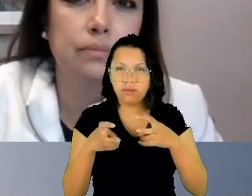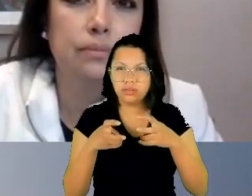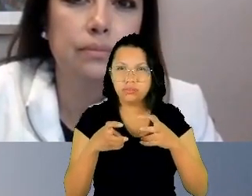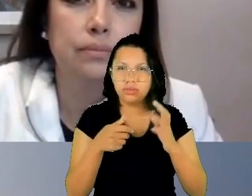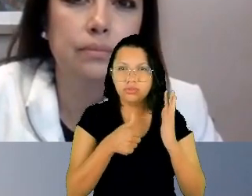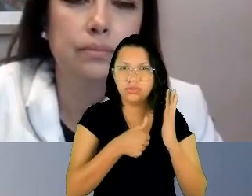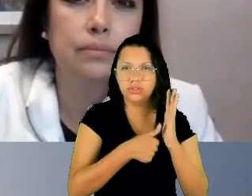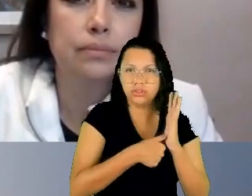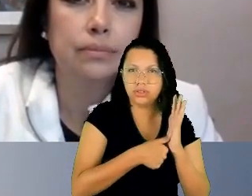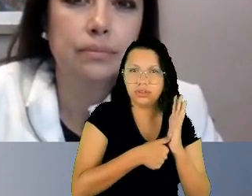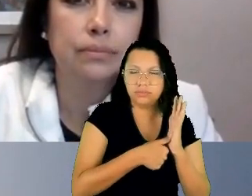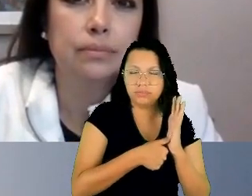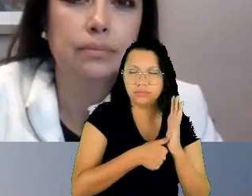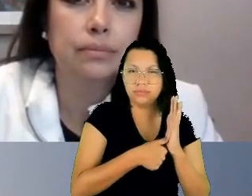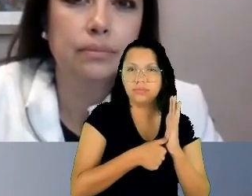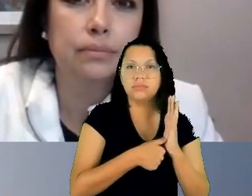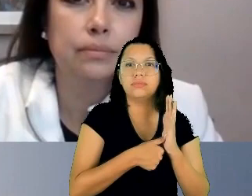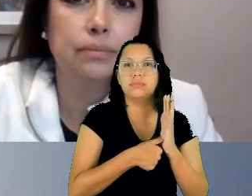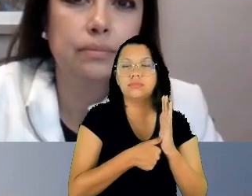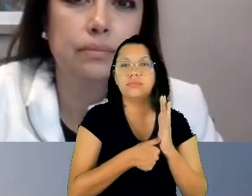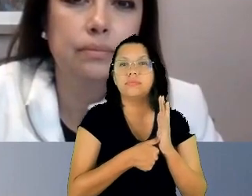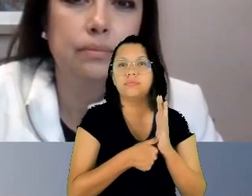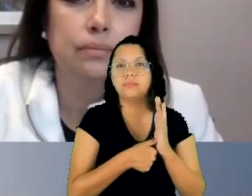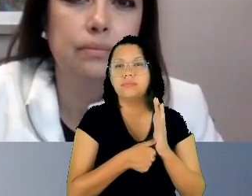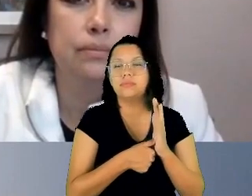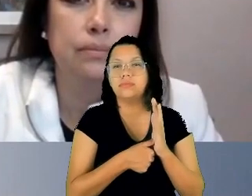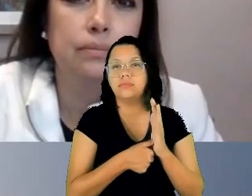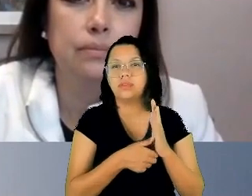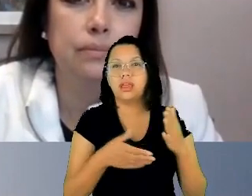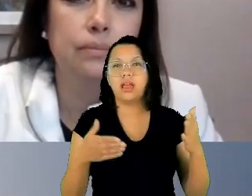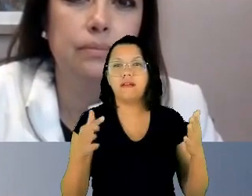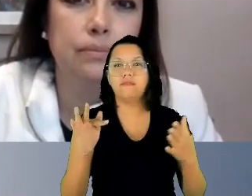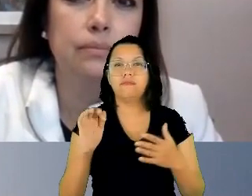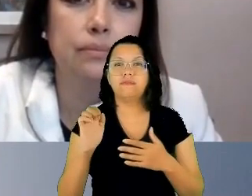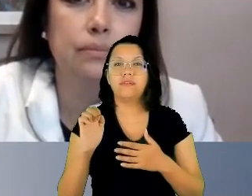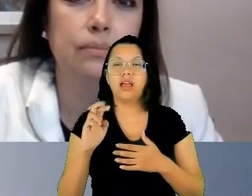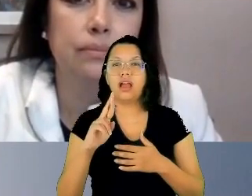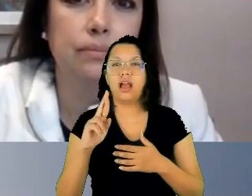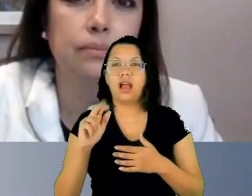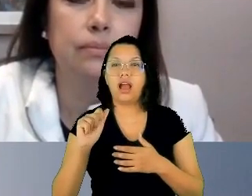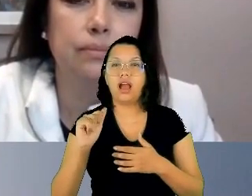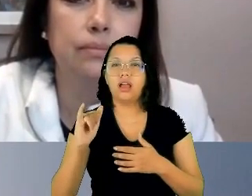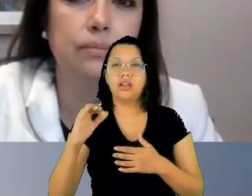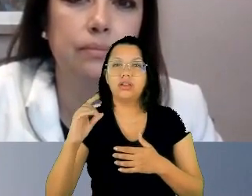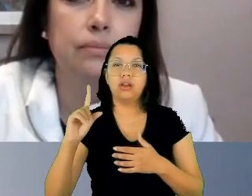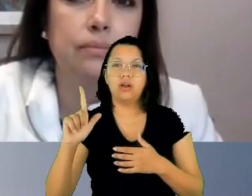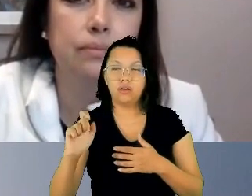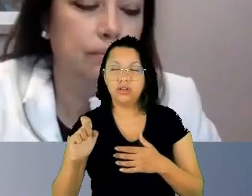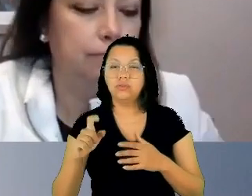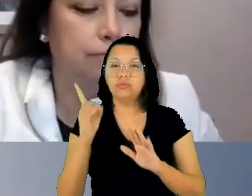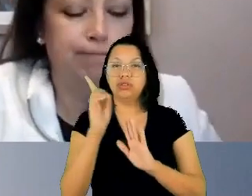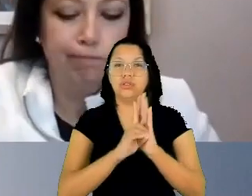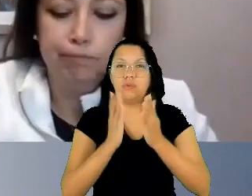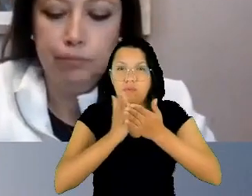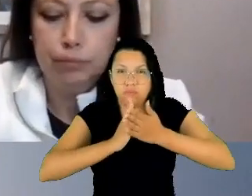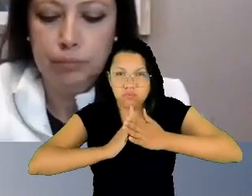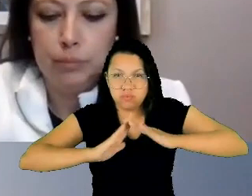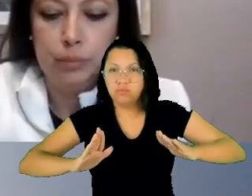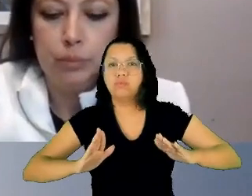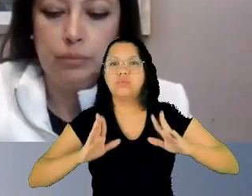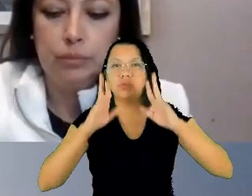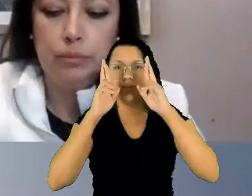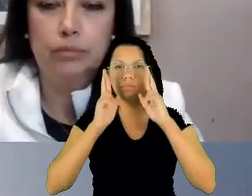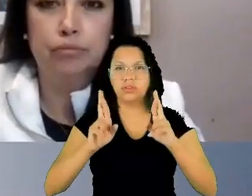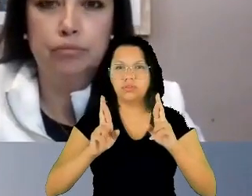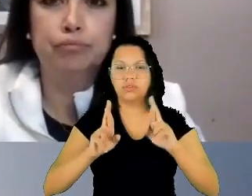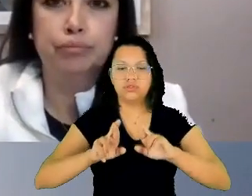nesse momento, o direito rompe com a indiferença às diferenças. O direito passa a contemplar